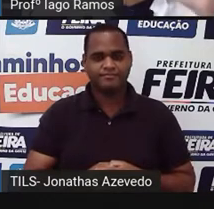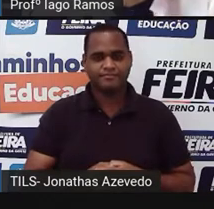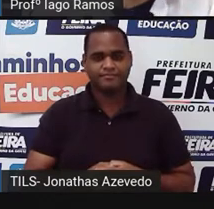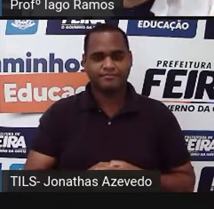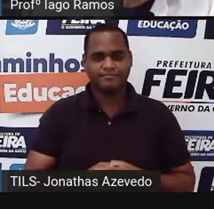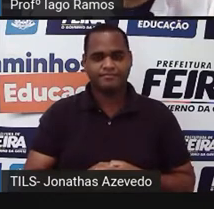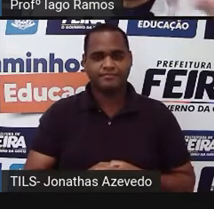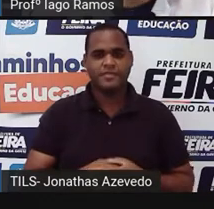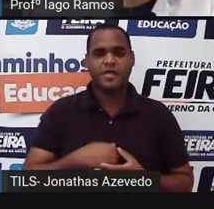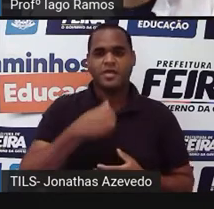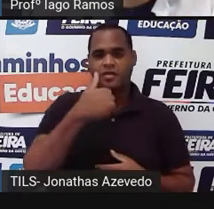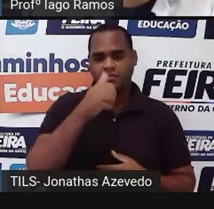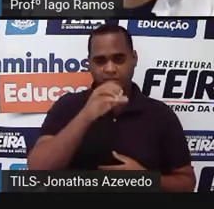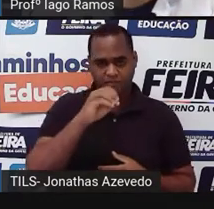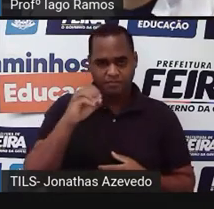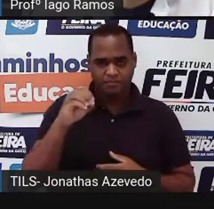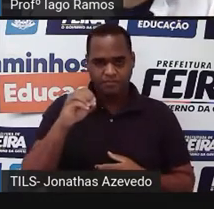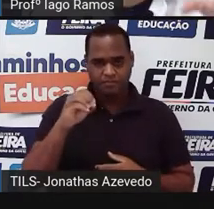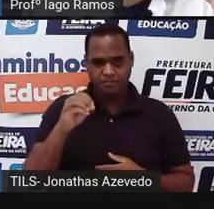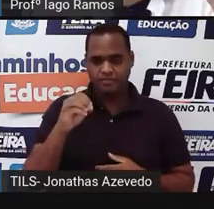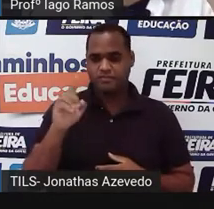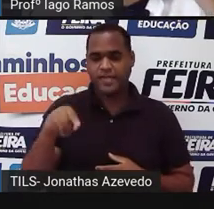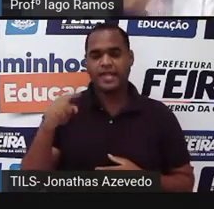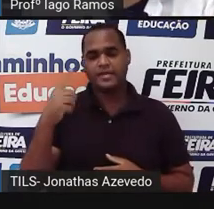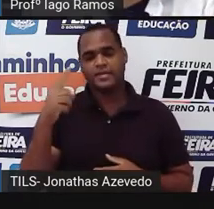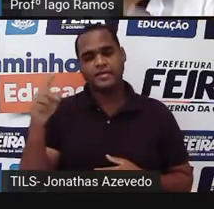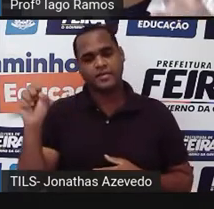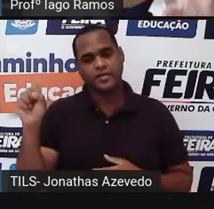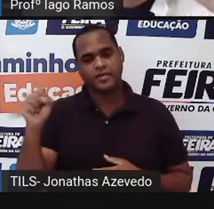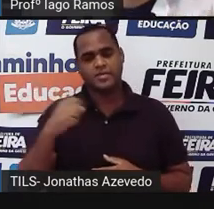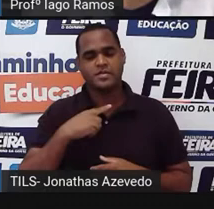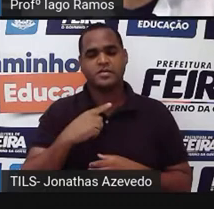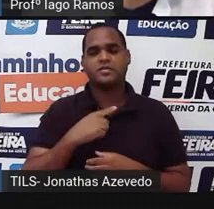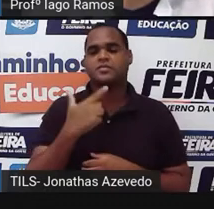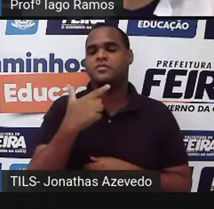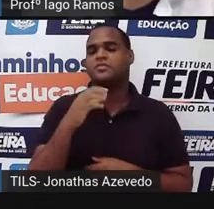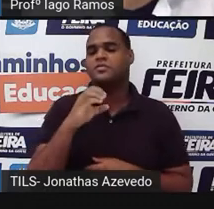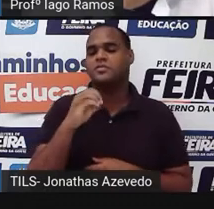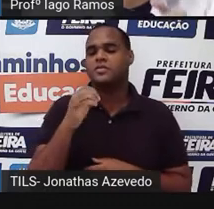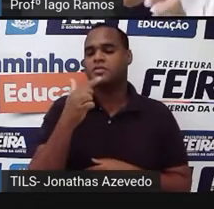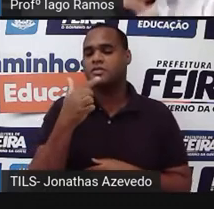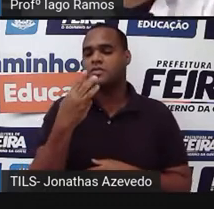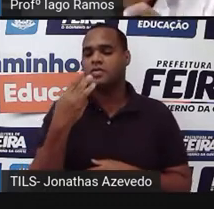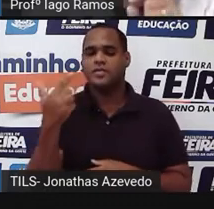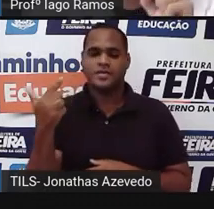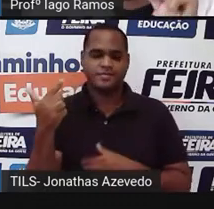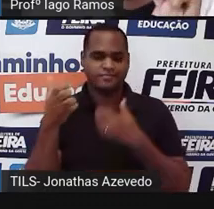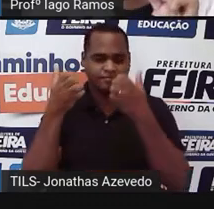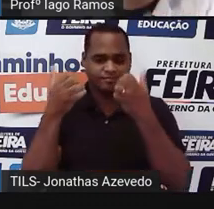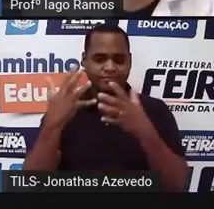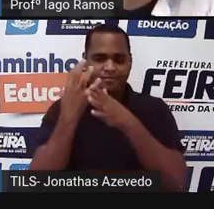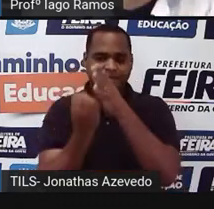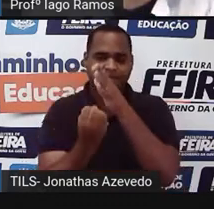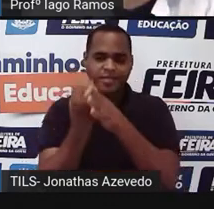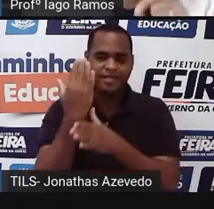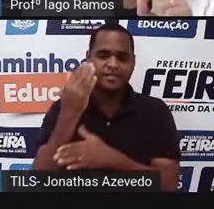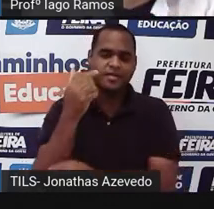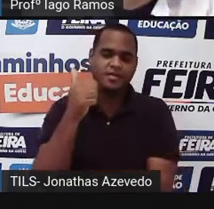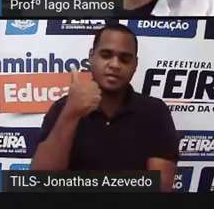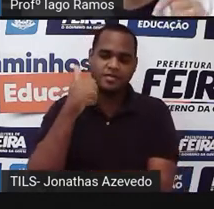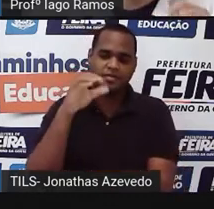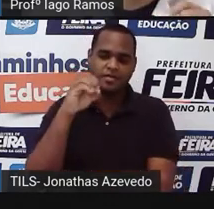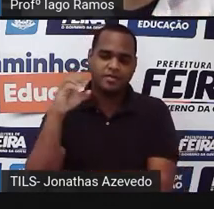O 100 do 118 e somo com o 200 do 232. Ali apareceu um 100, tá?